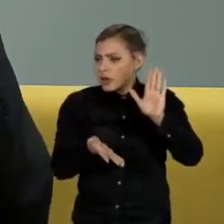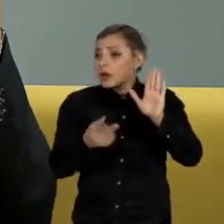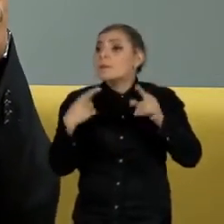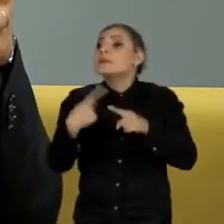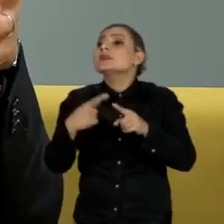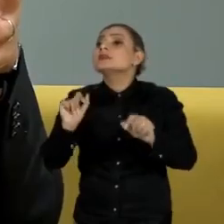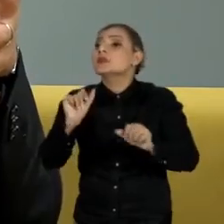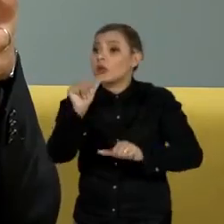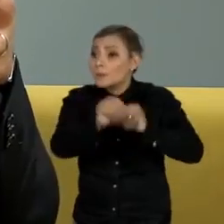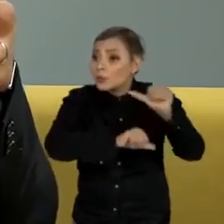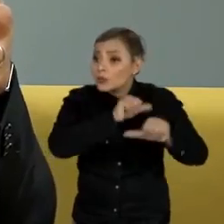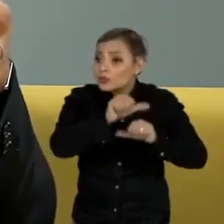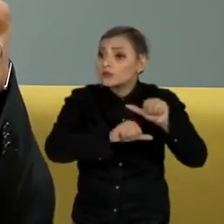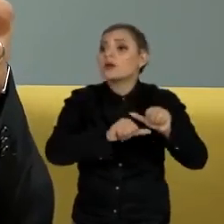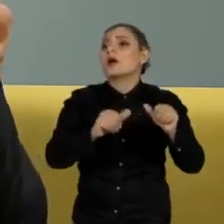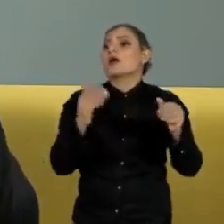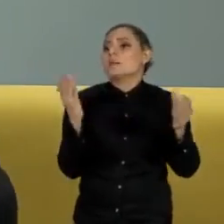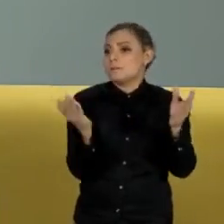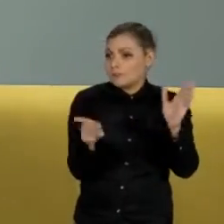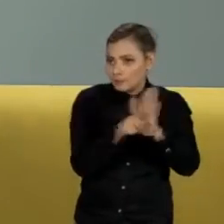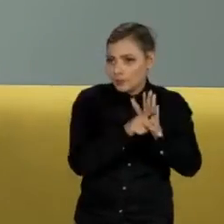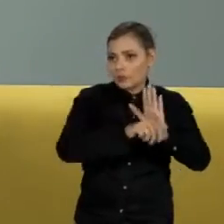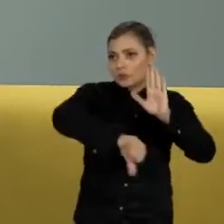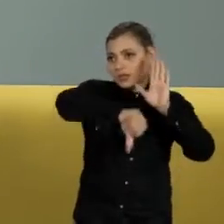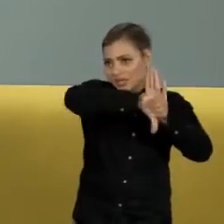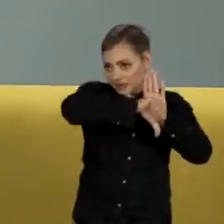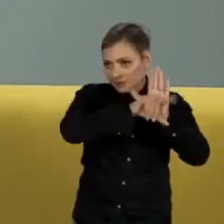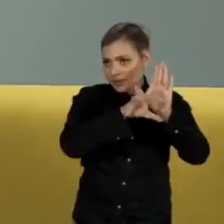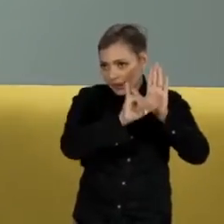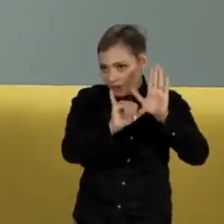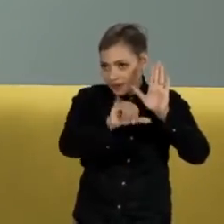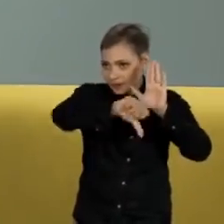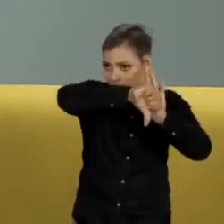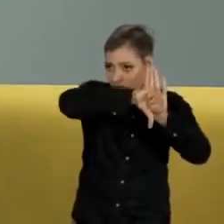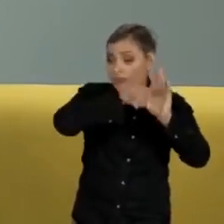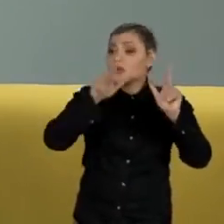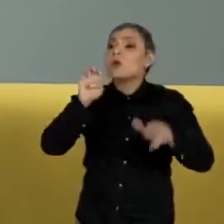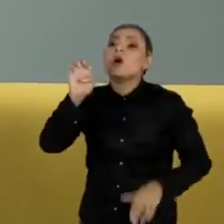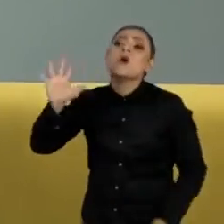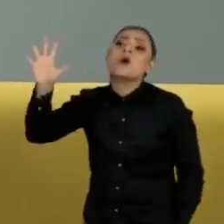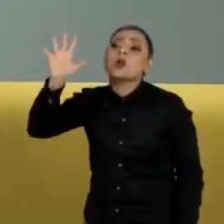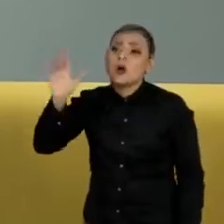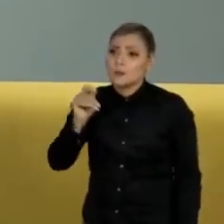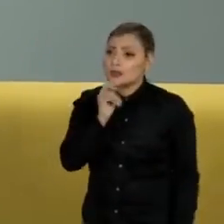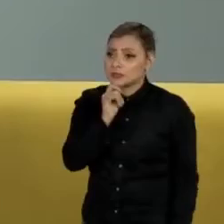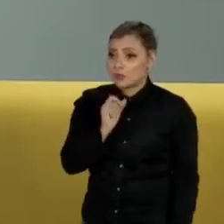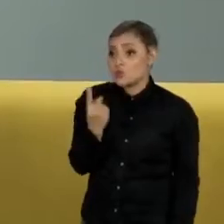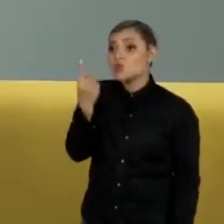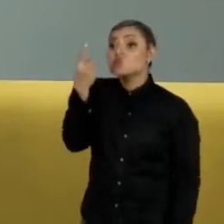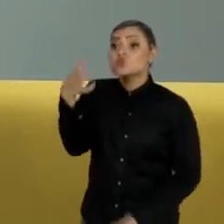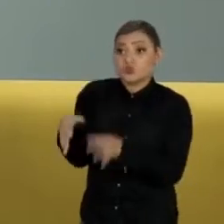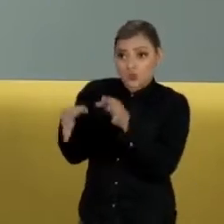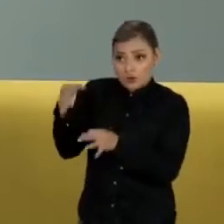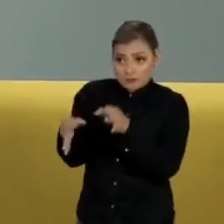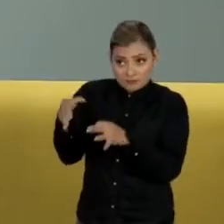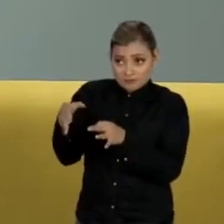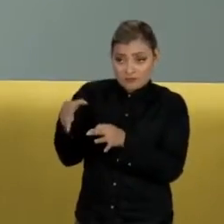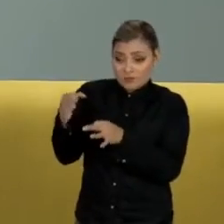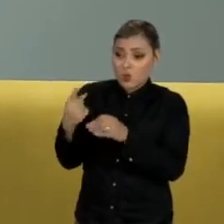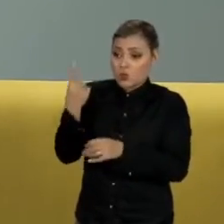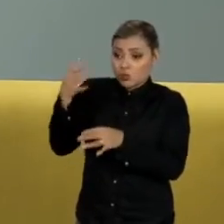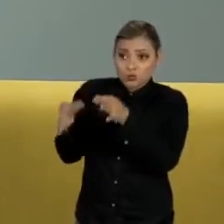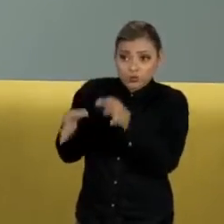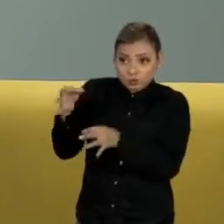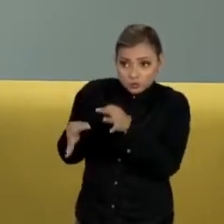Vamos mudar o Código de Processo Penal. Por exemplo, vamos fazer que nem na Europa, ao invés de ter um juiz de primeiro grau, de primeira